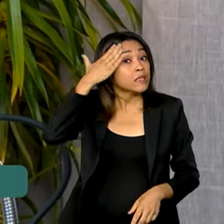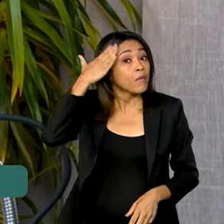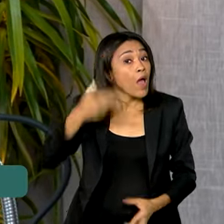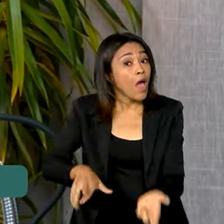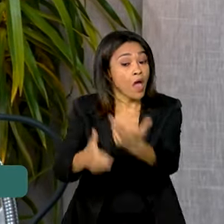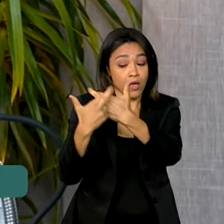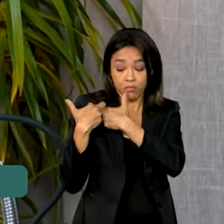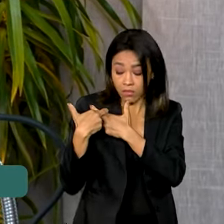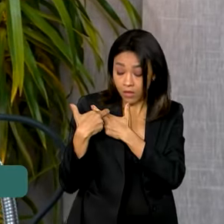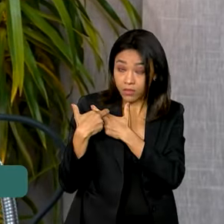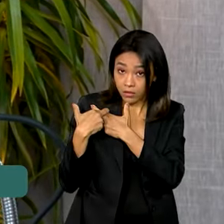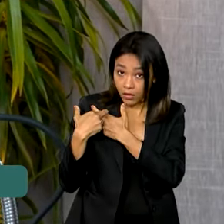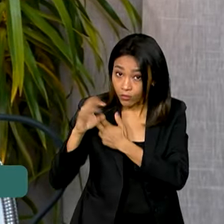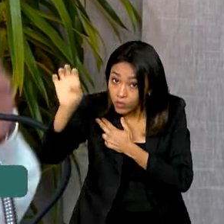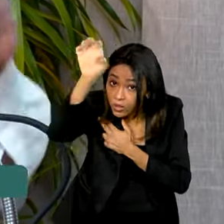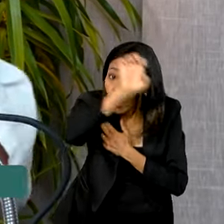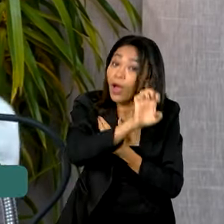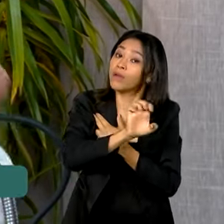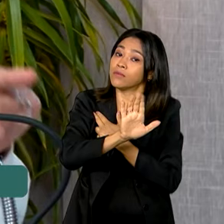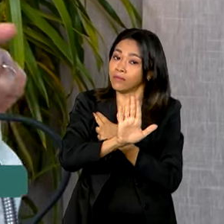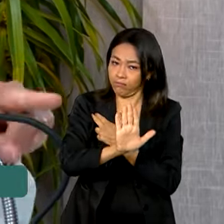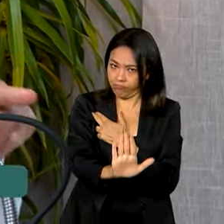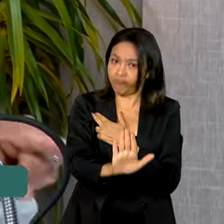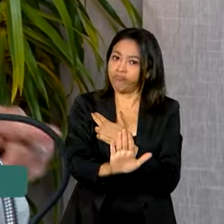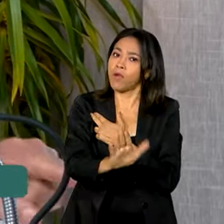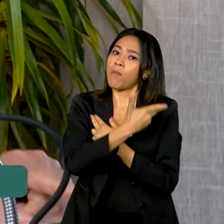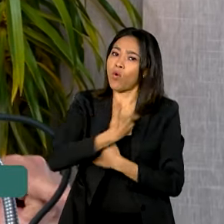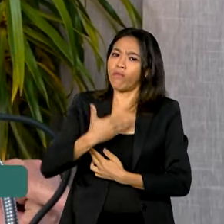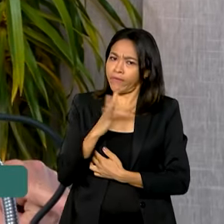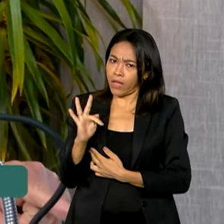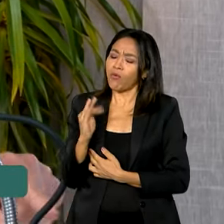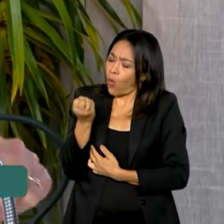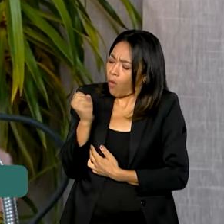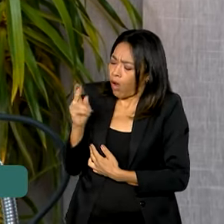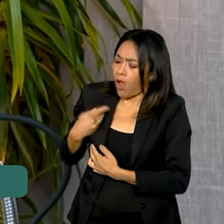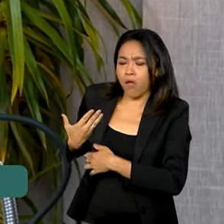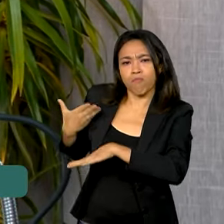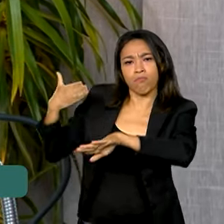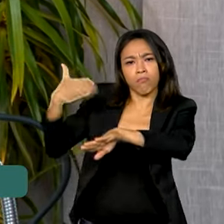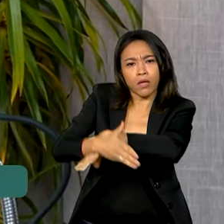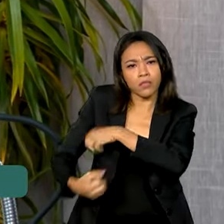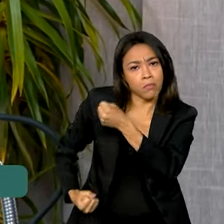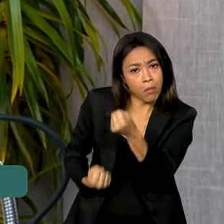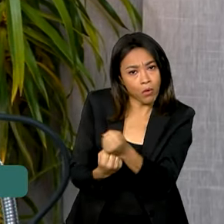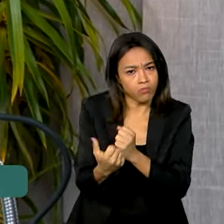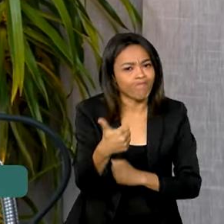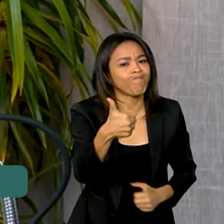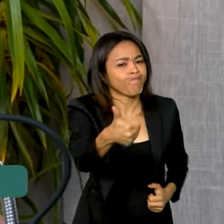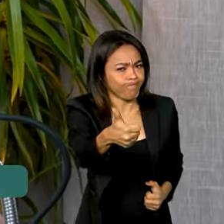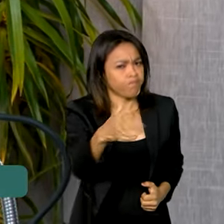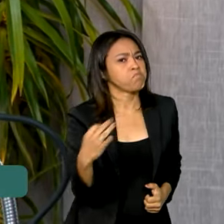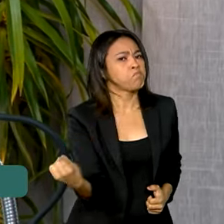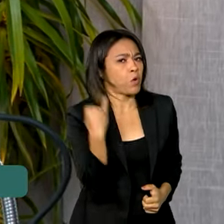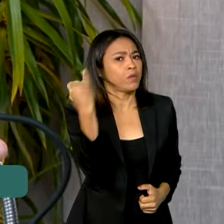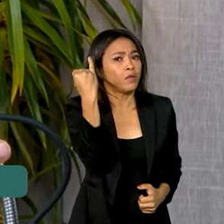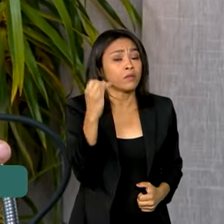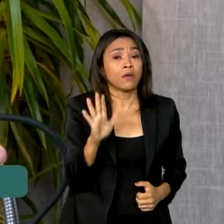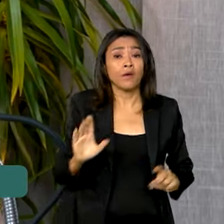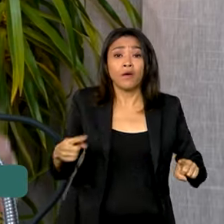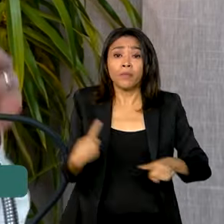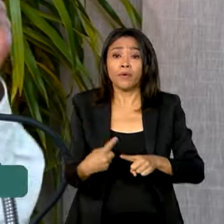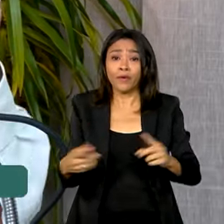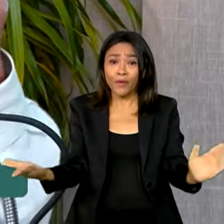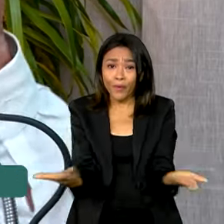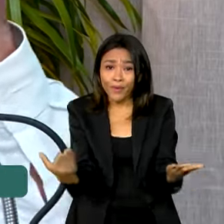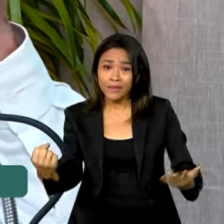Estado, mas que o governo federal tem que ter uma participação importante. Porque hoje nós estamos enfrentando uma coisa